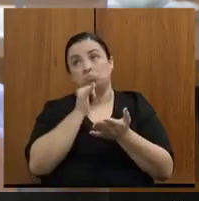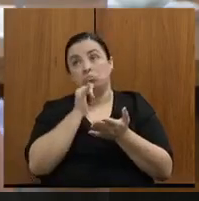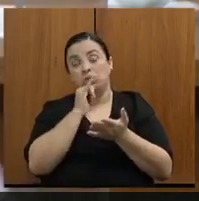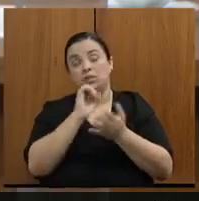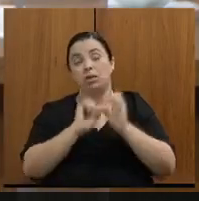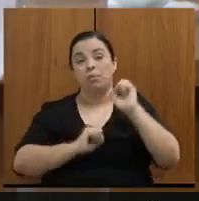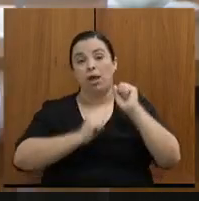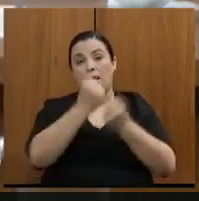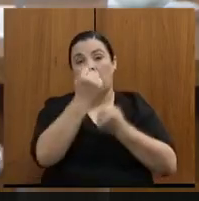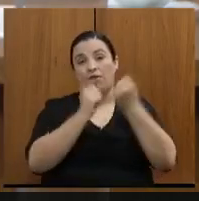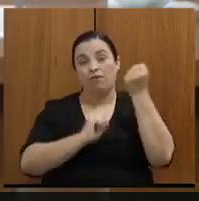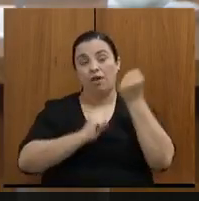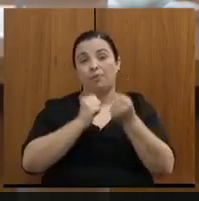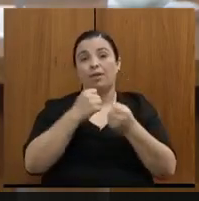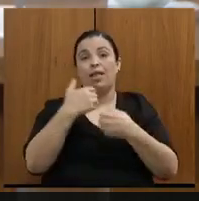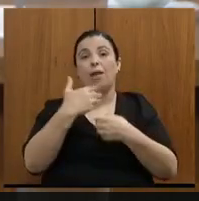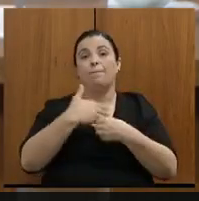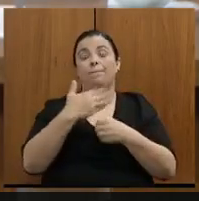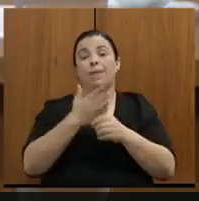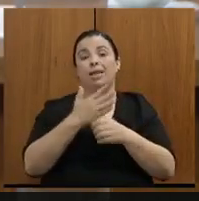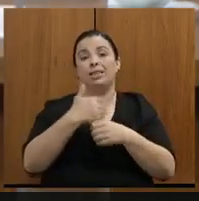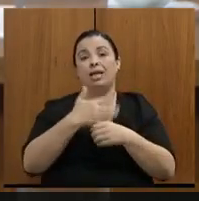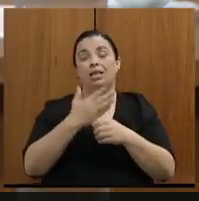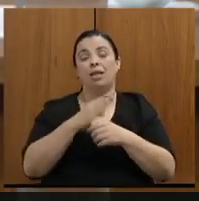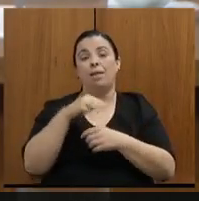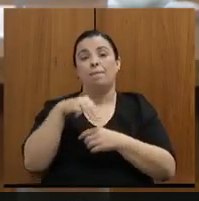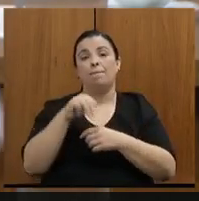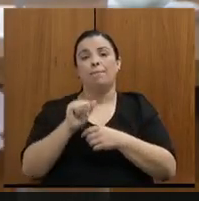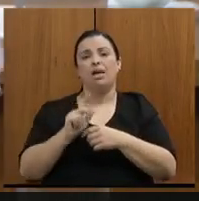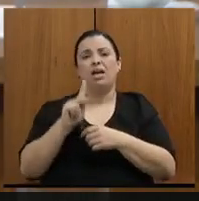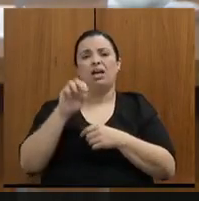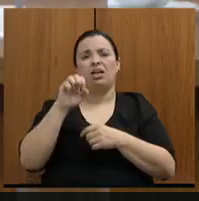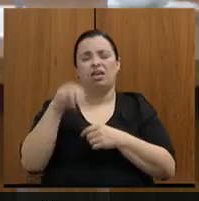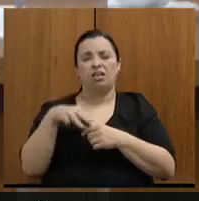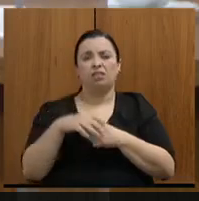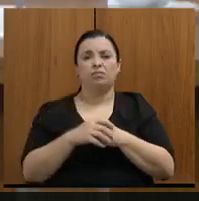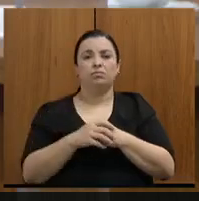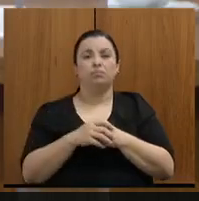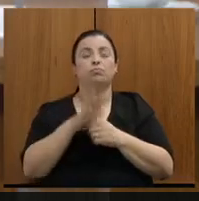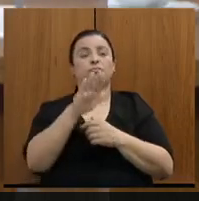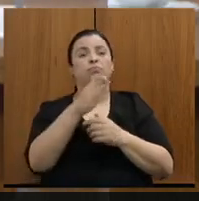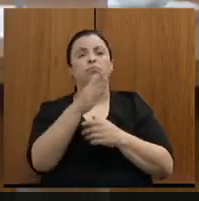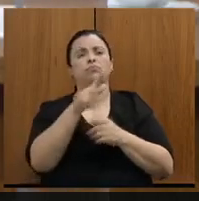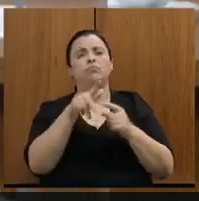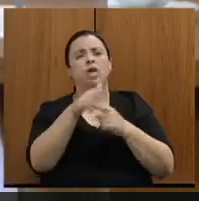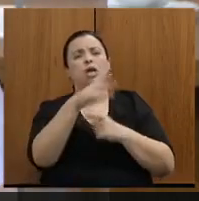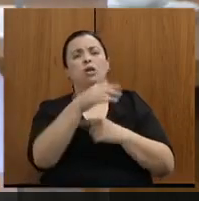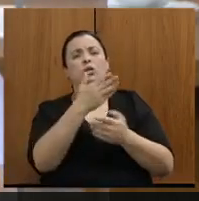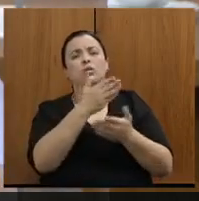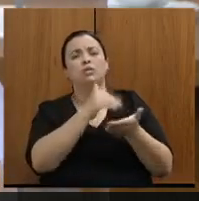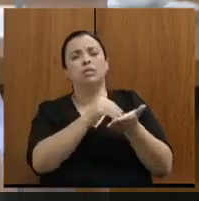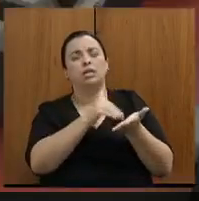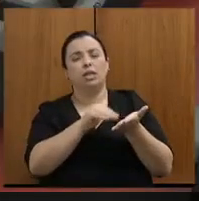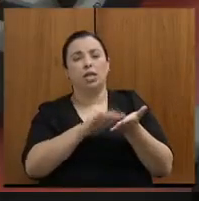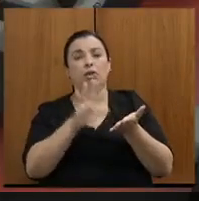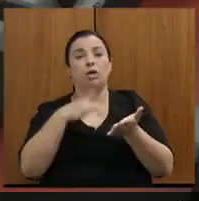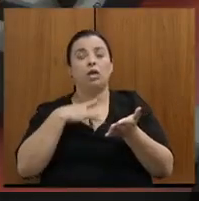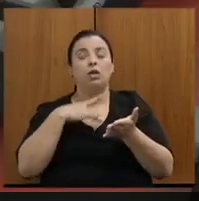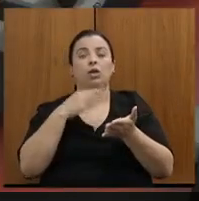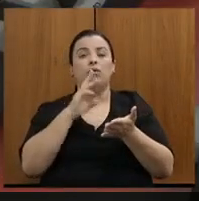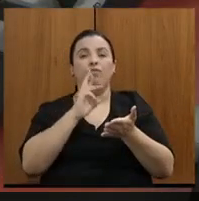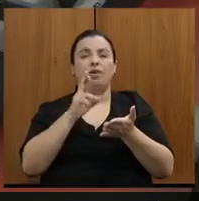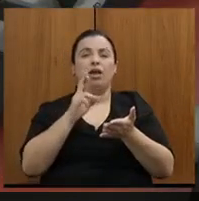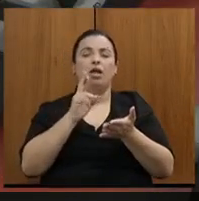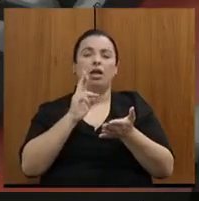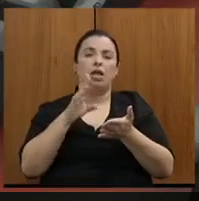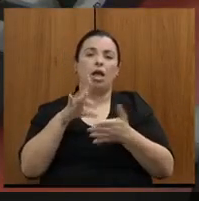que é uma que a empresa de batatas vai investir o tiramento do crédito. Só para registrar a presença do líder do governo, o deputado